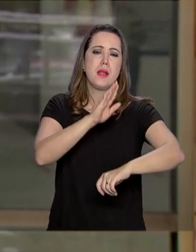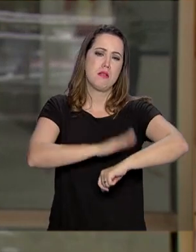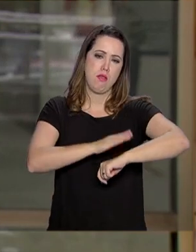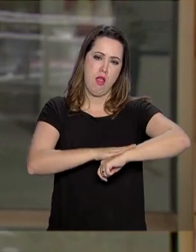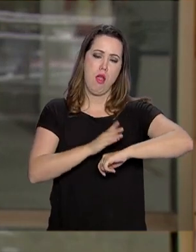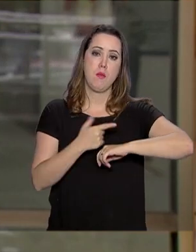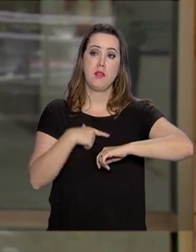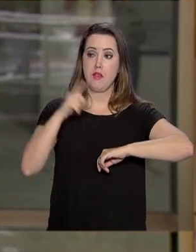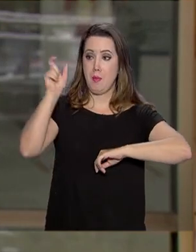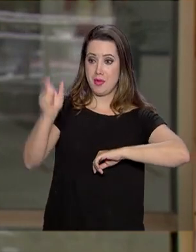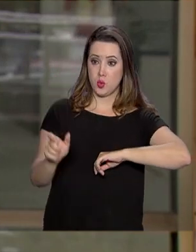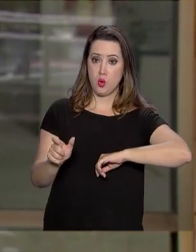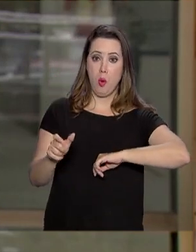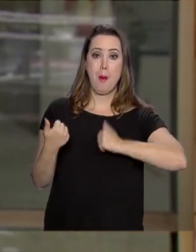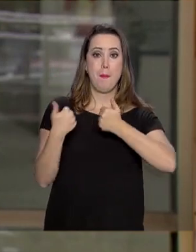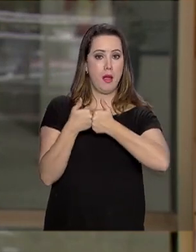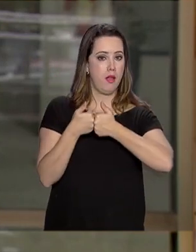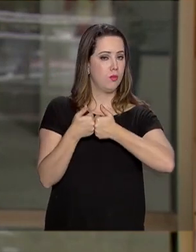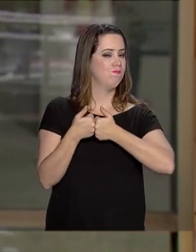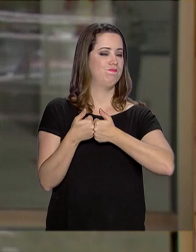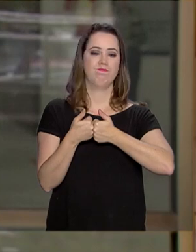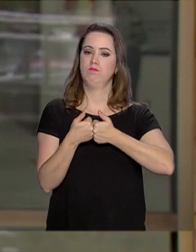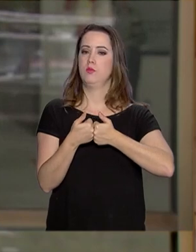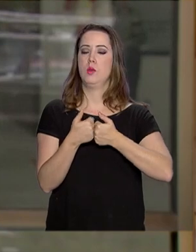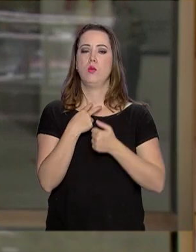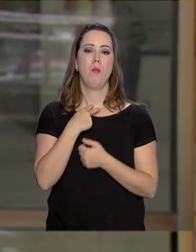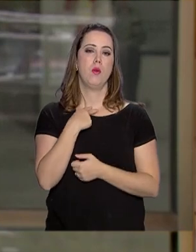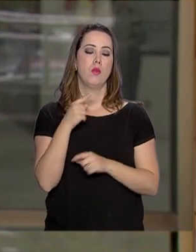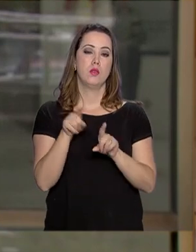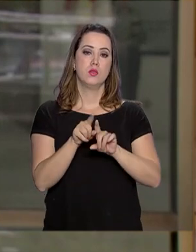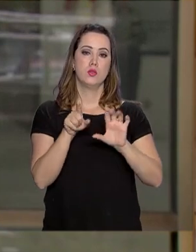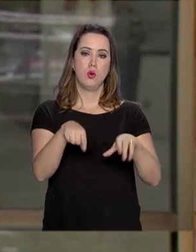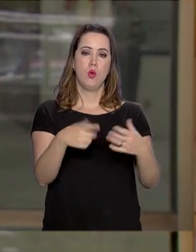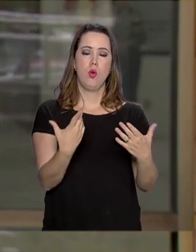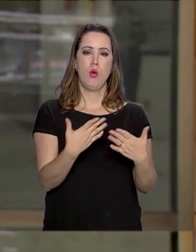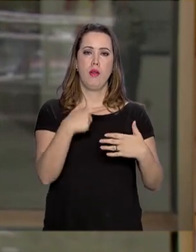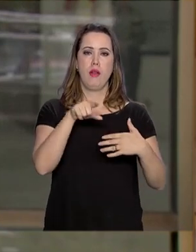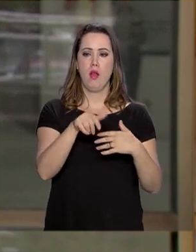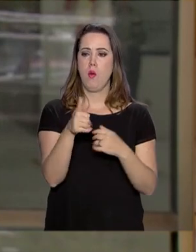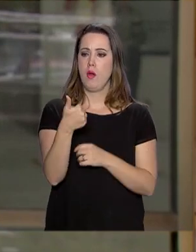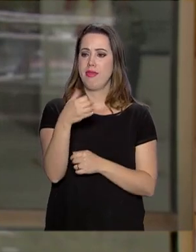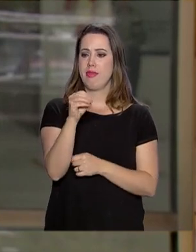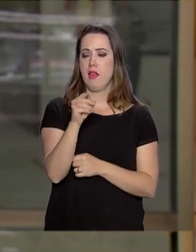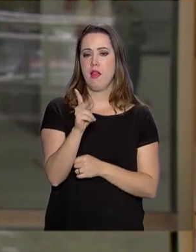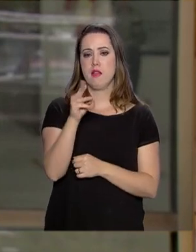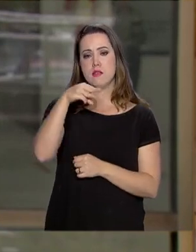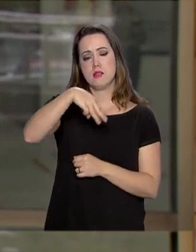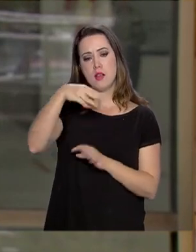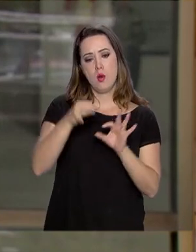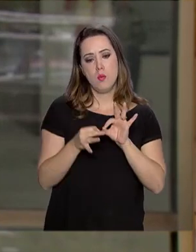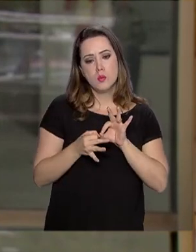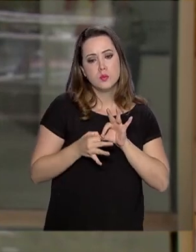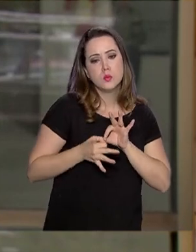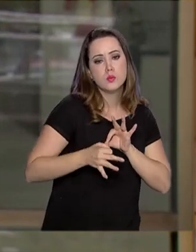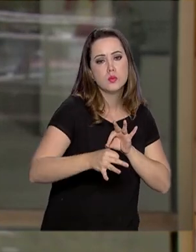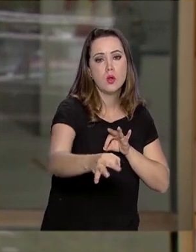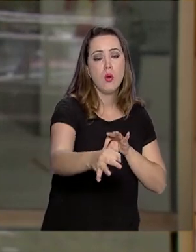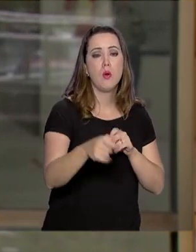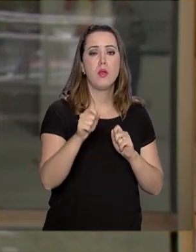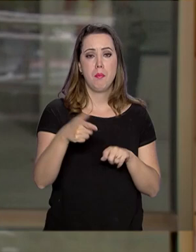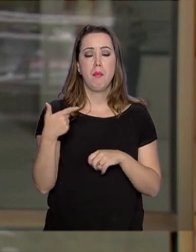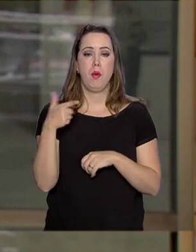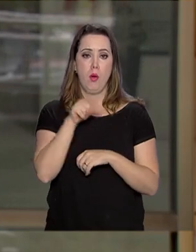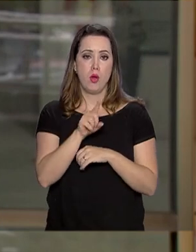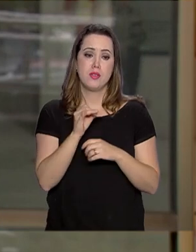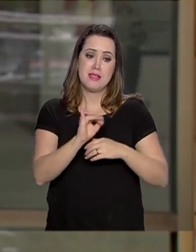inclua presença humana. A zona de autossalvamento é a região que está a 10 quilômetros das barragens ou que pode ser